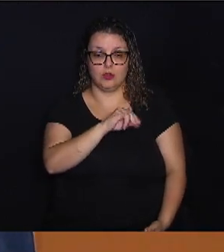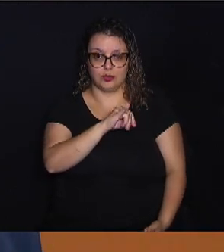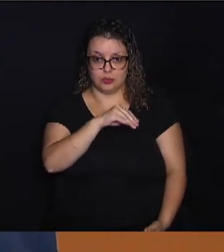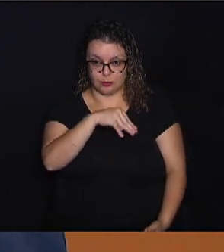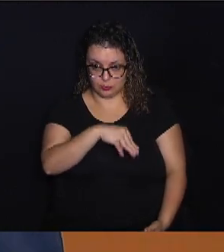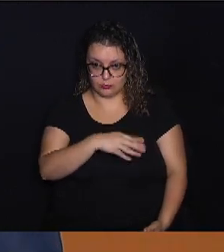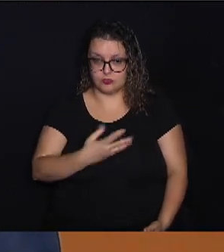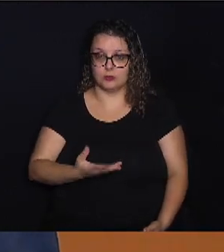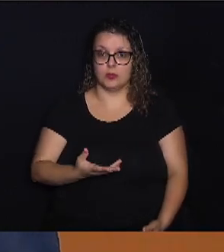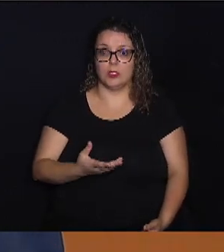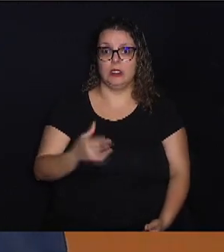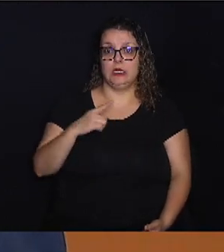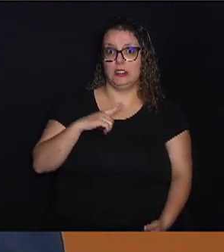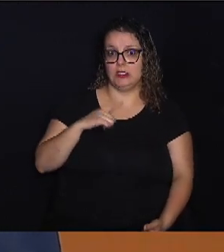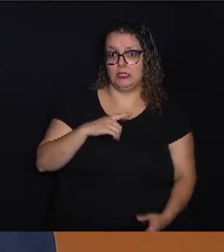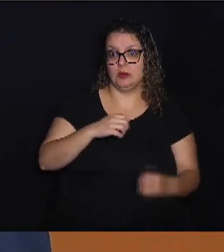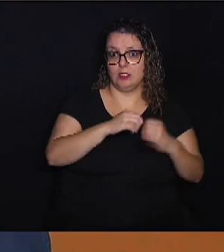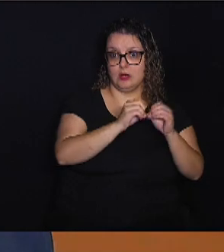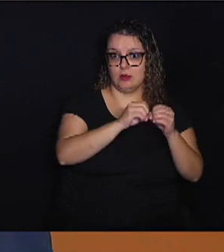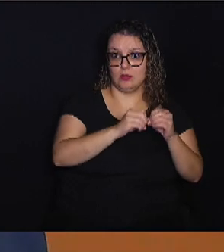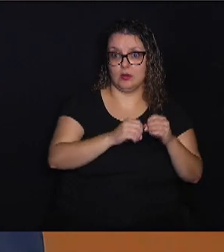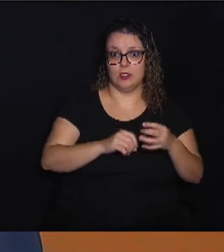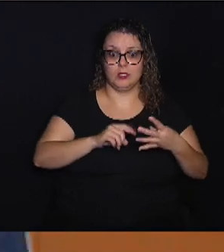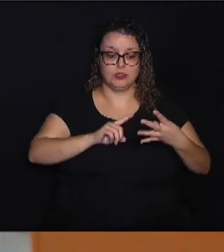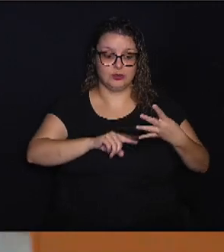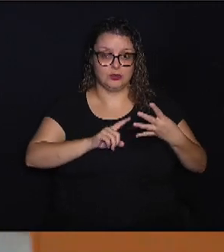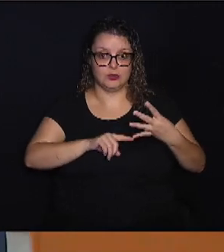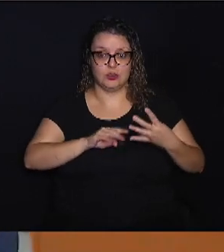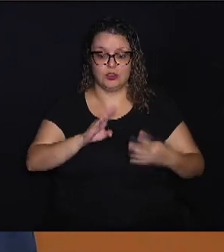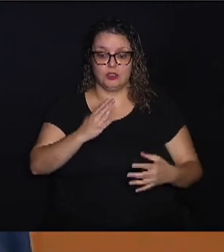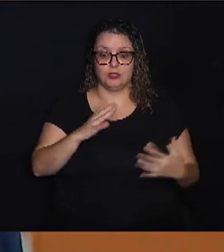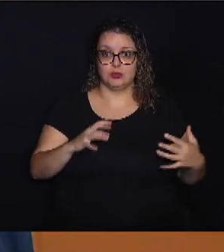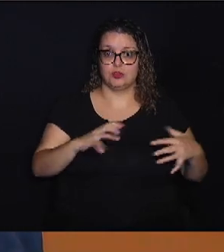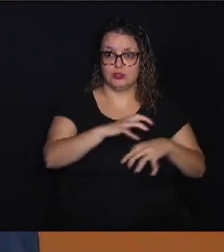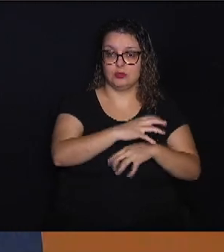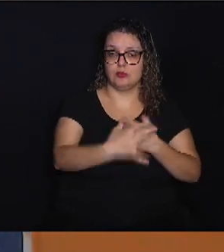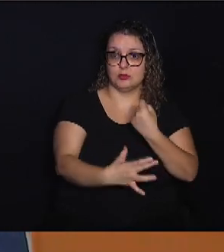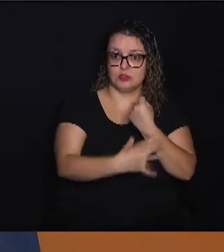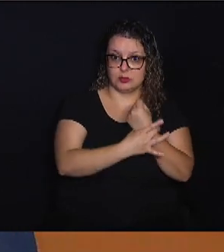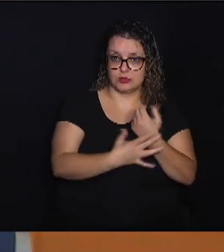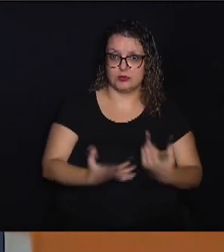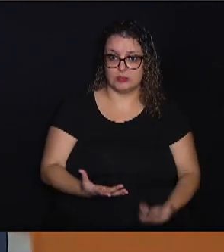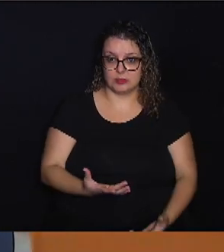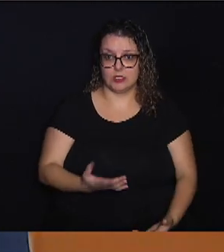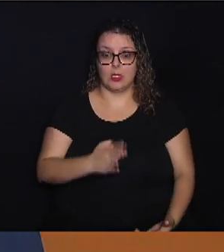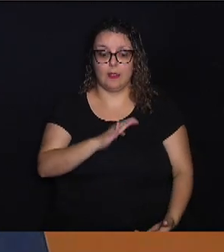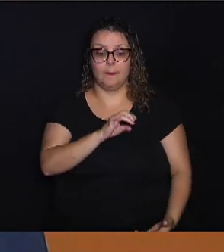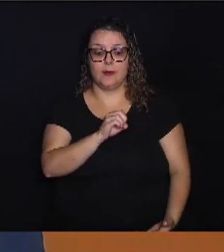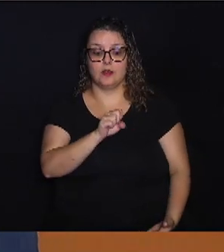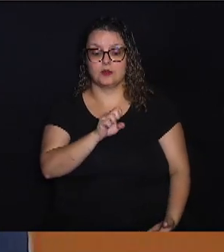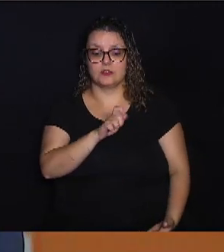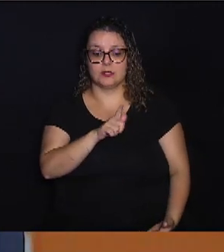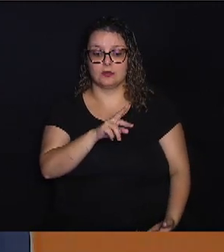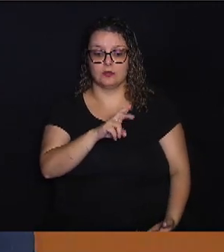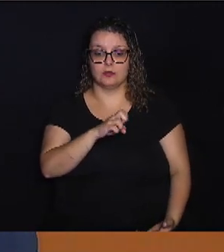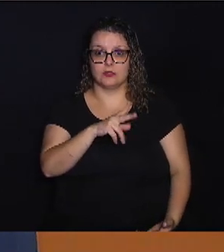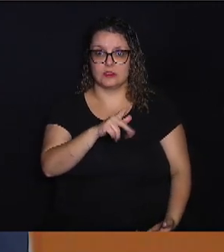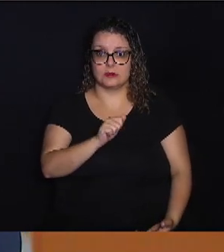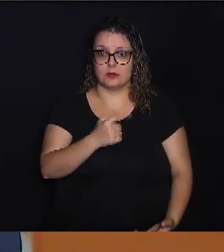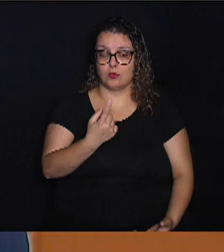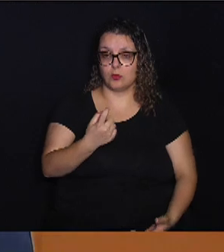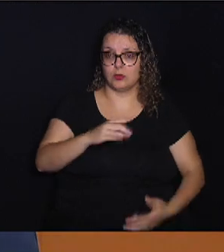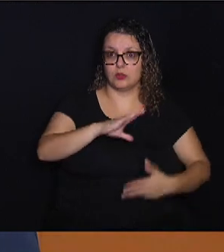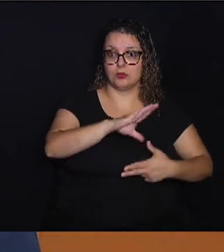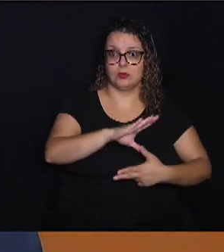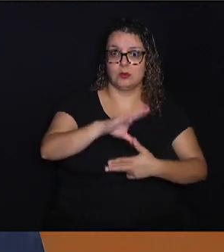de nível 4 de biossegurança, né? É o único na América Latina que vai estar sendo